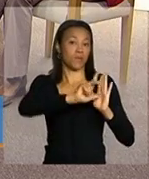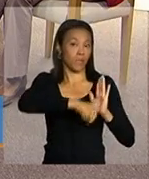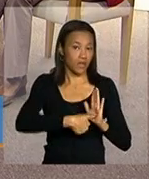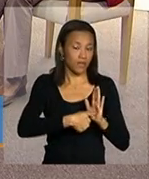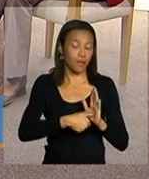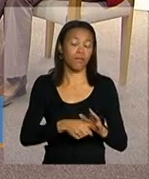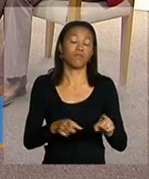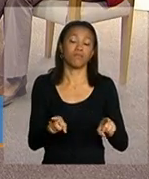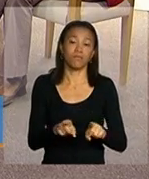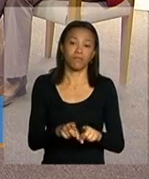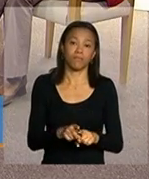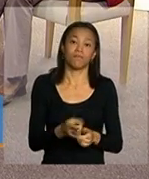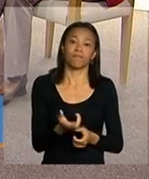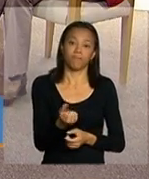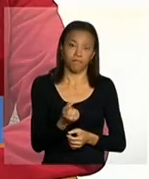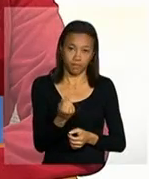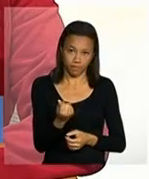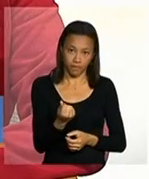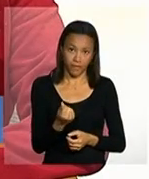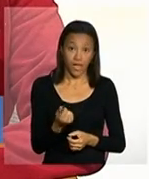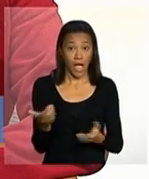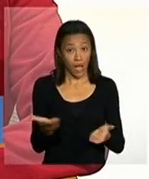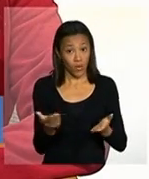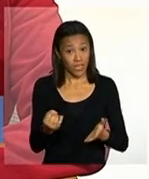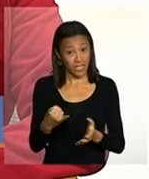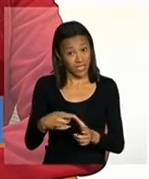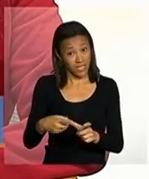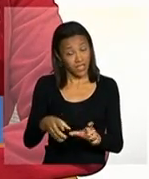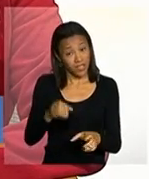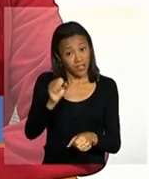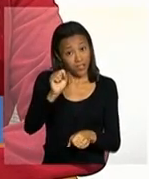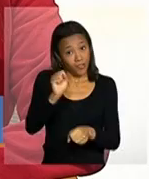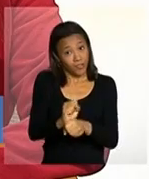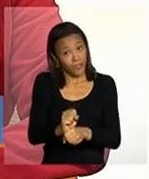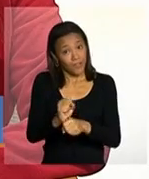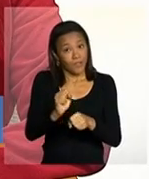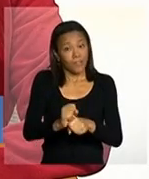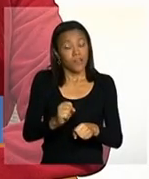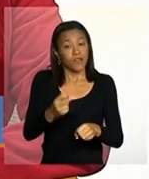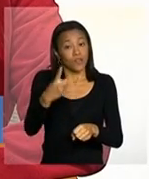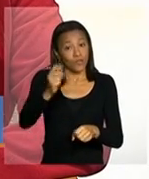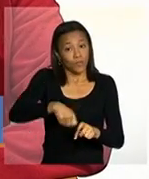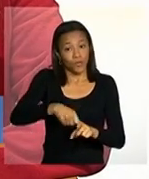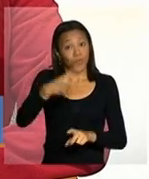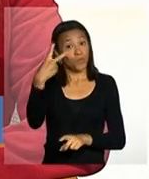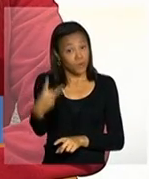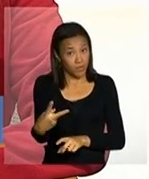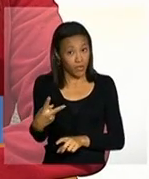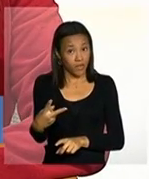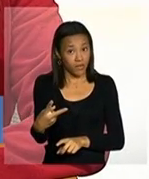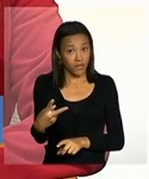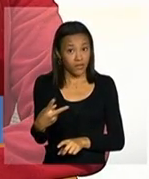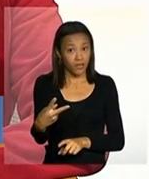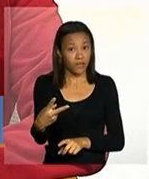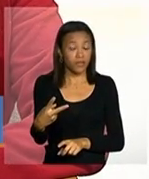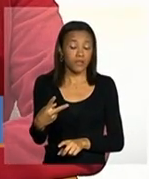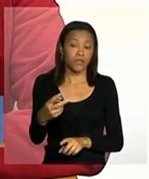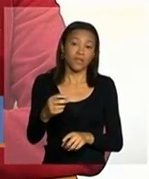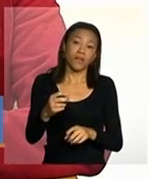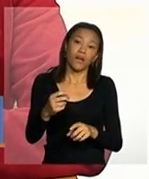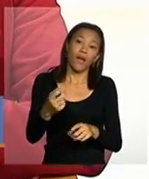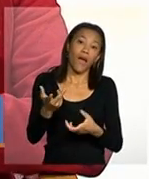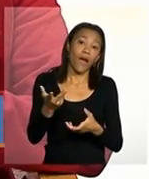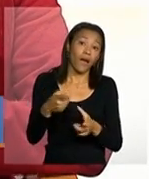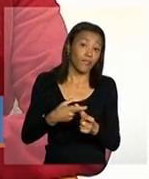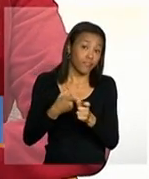a parcela bloqueada no caso da suspensão a suspensão ela ocorre por dois meses e a família ela fica